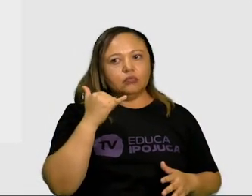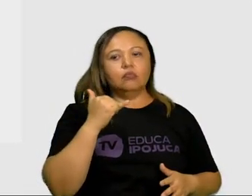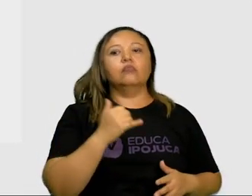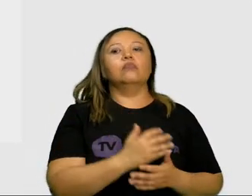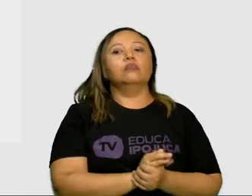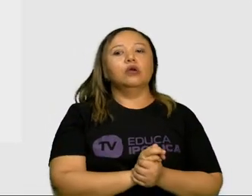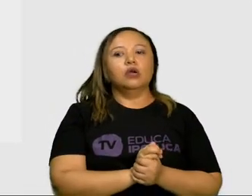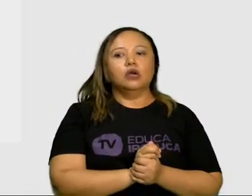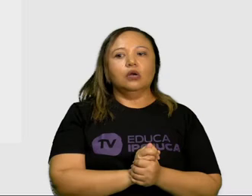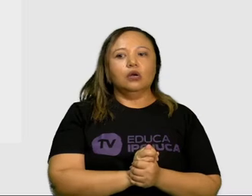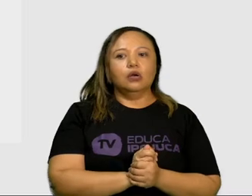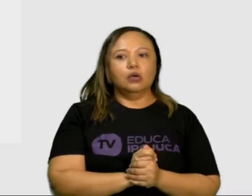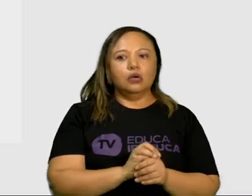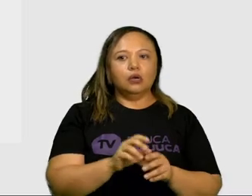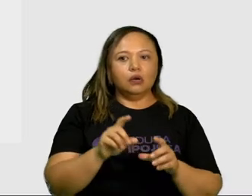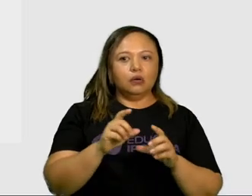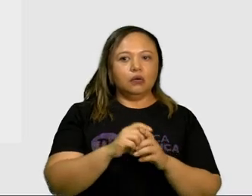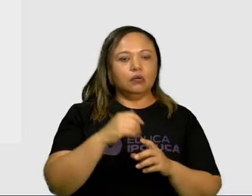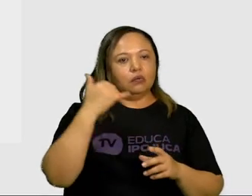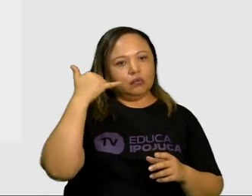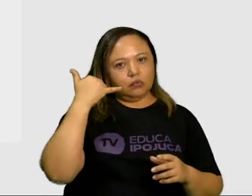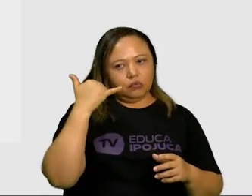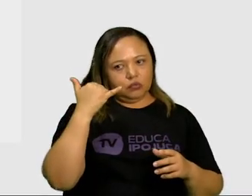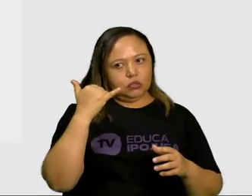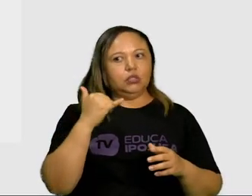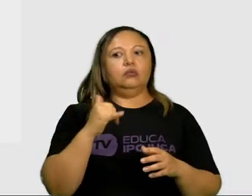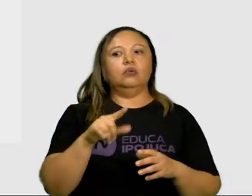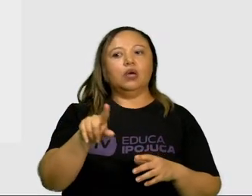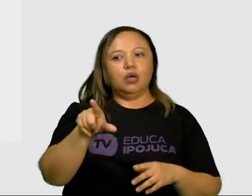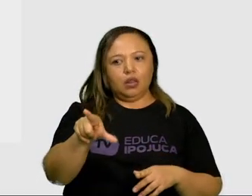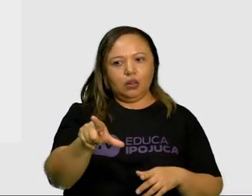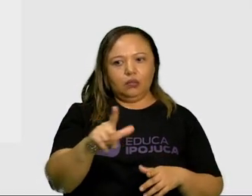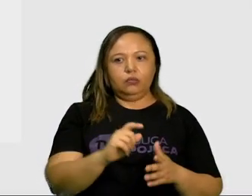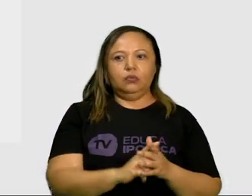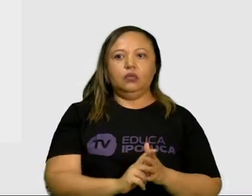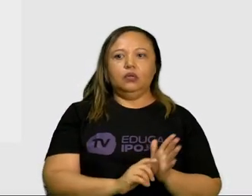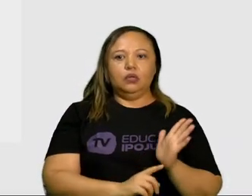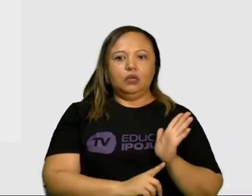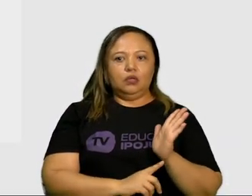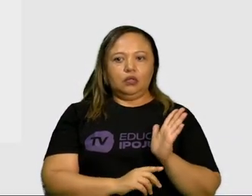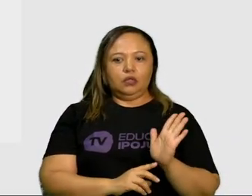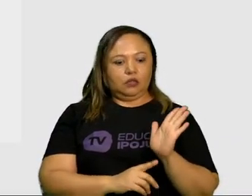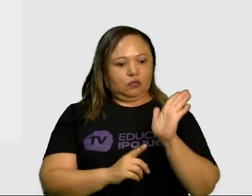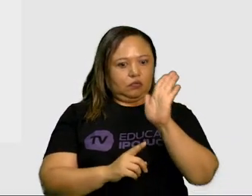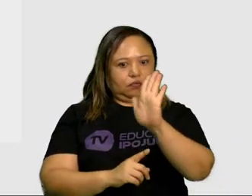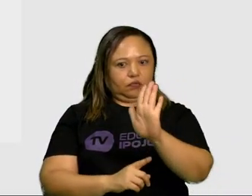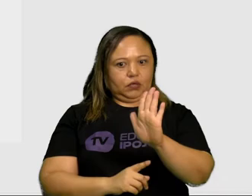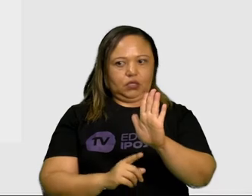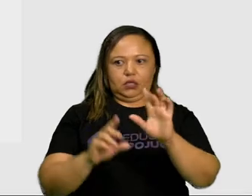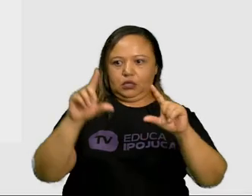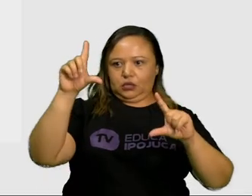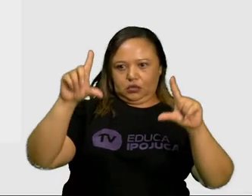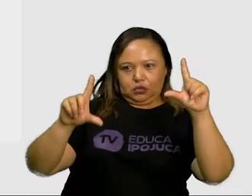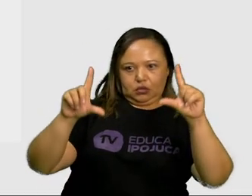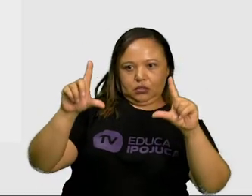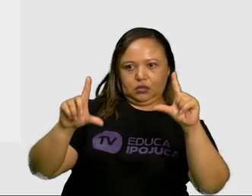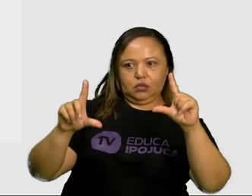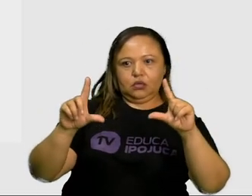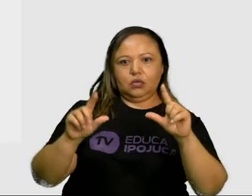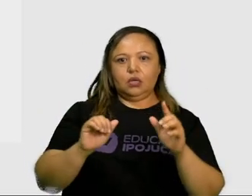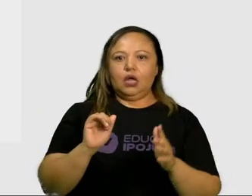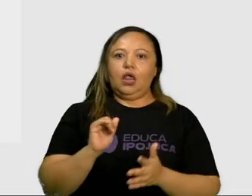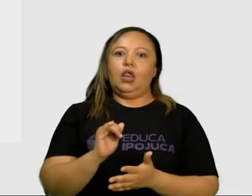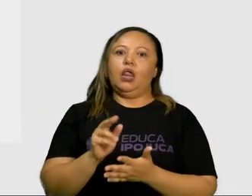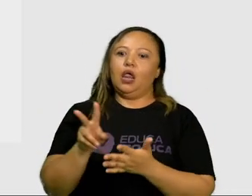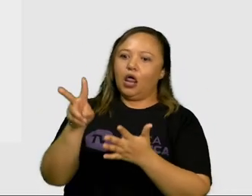celular ou o celular de alguém aí da sua casa, coloque aqui de frente para esse QR Code, faça a leitura desse